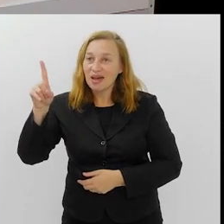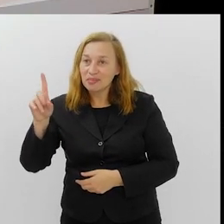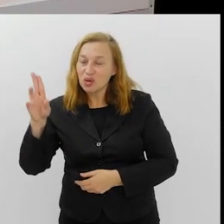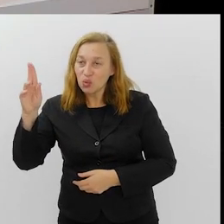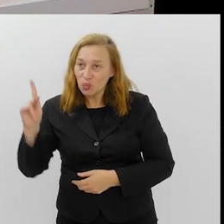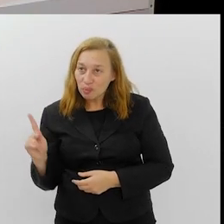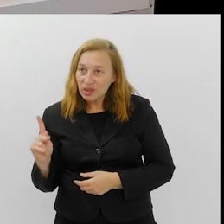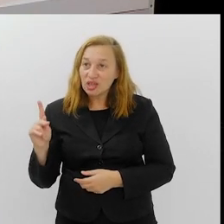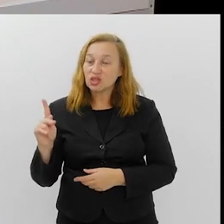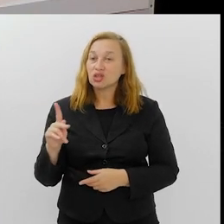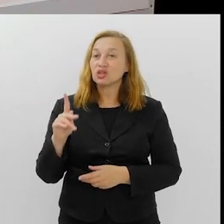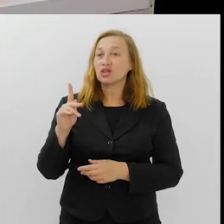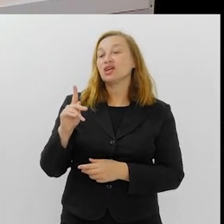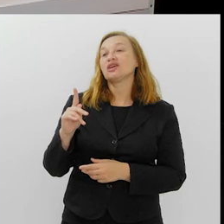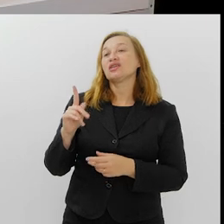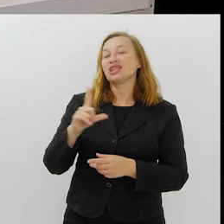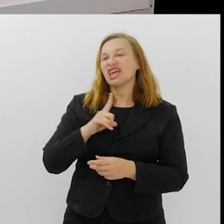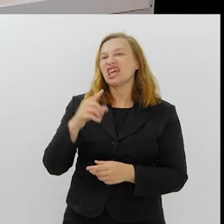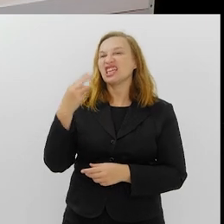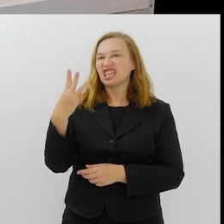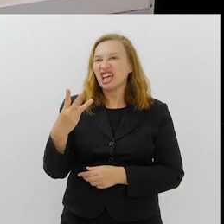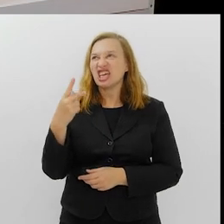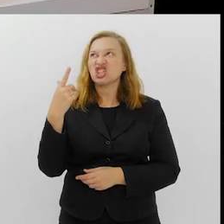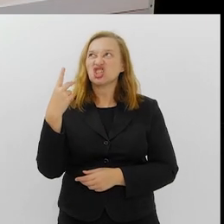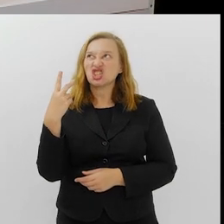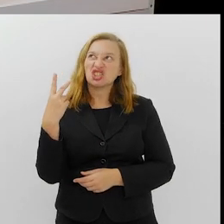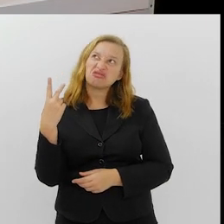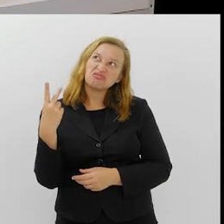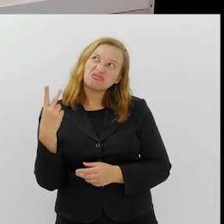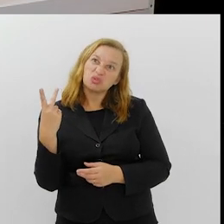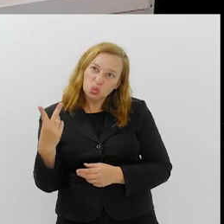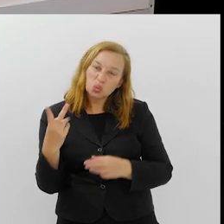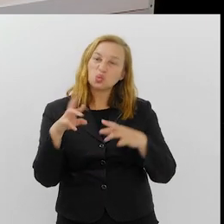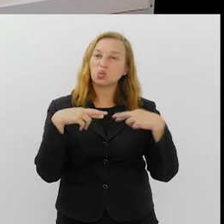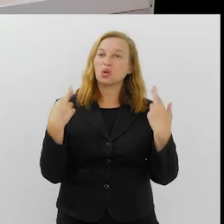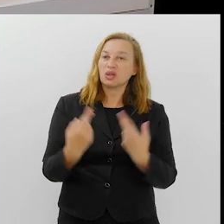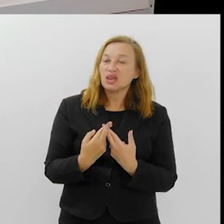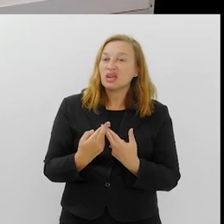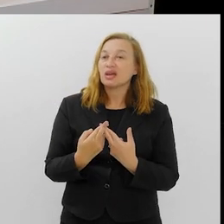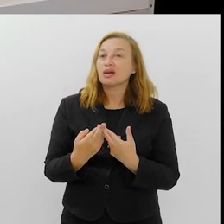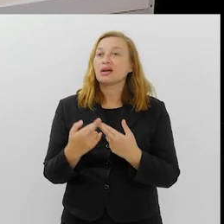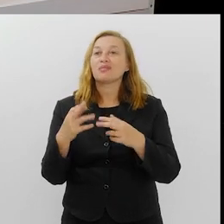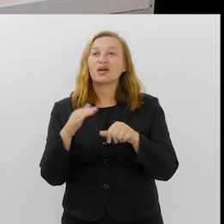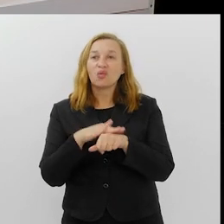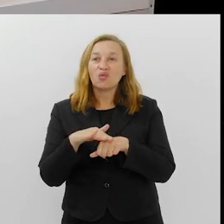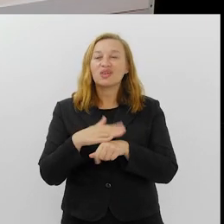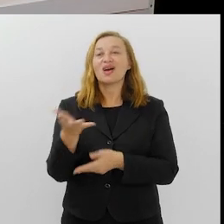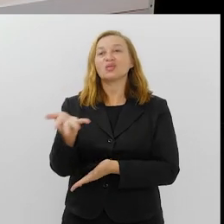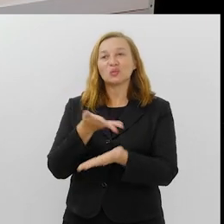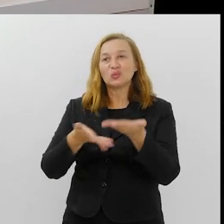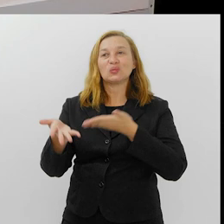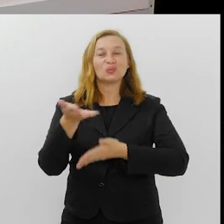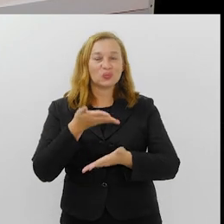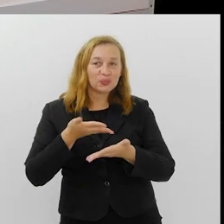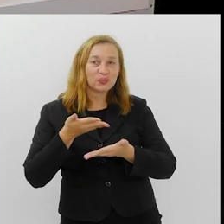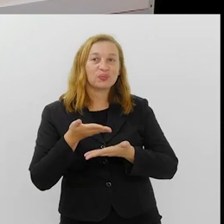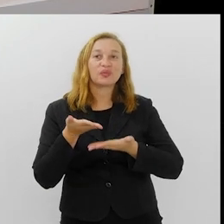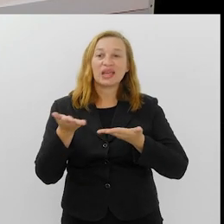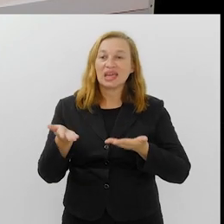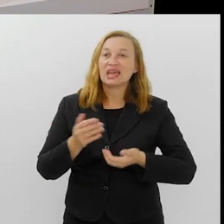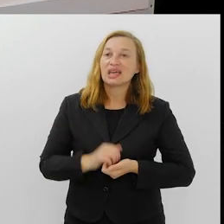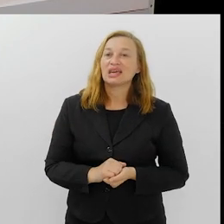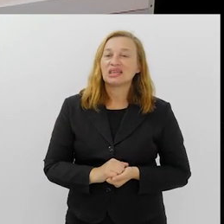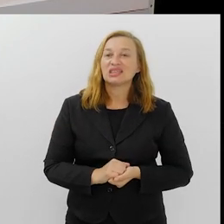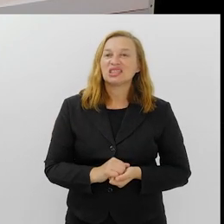umas reuniões, duas ou três, assim, só para a gente, congraçamento, digamos assim,